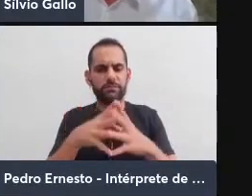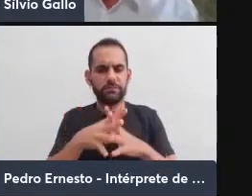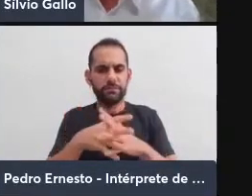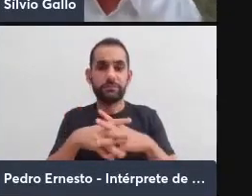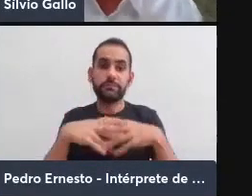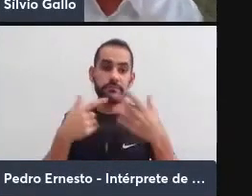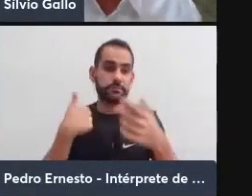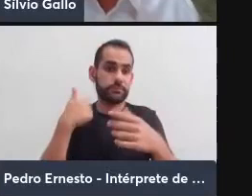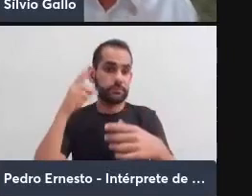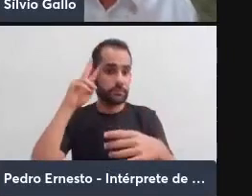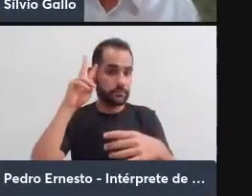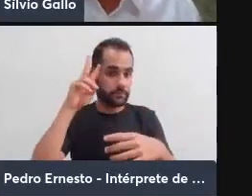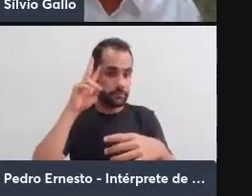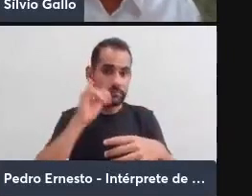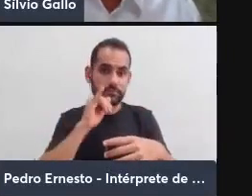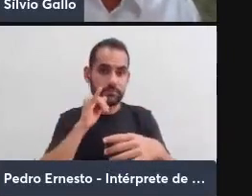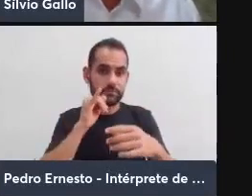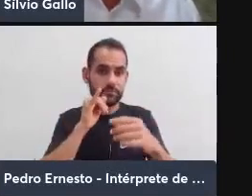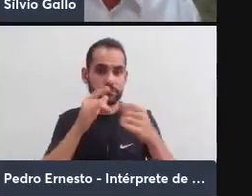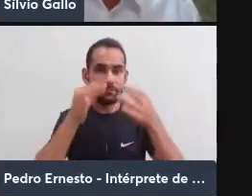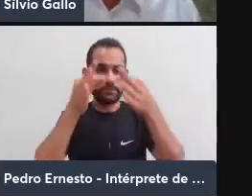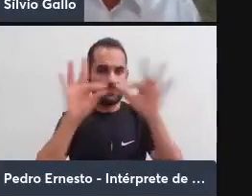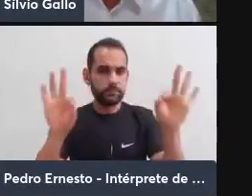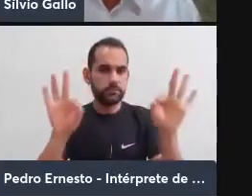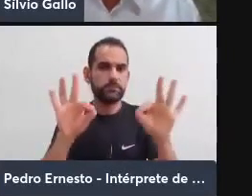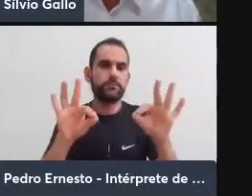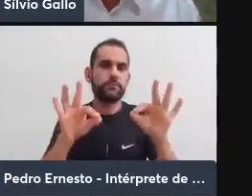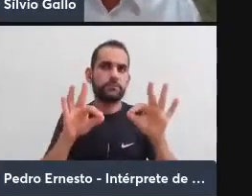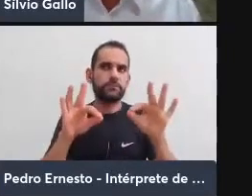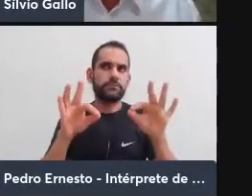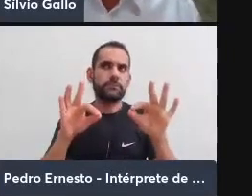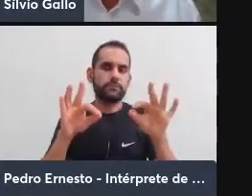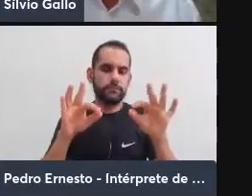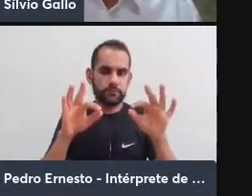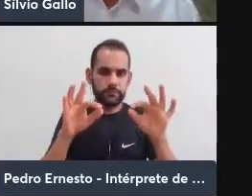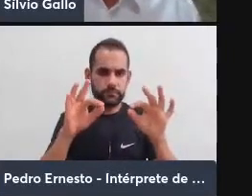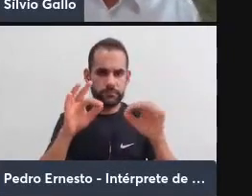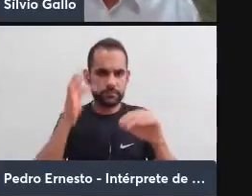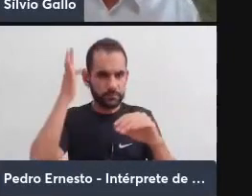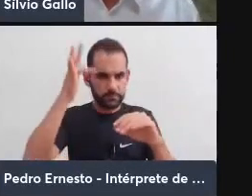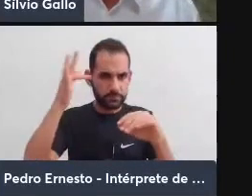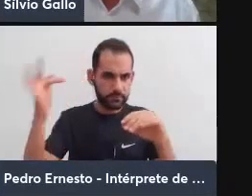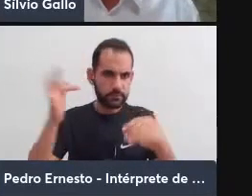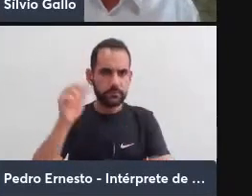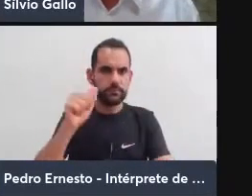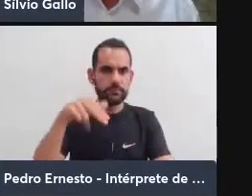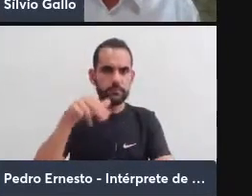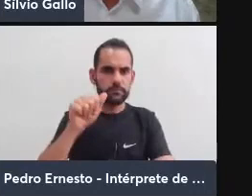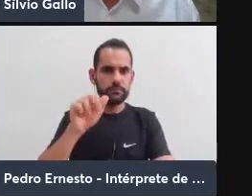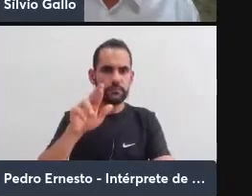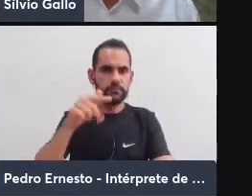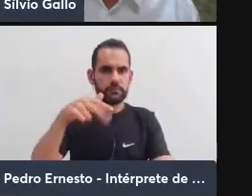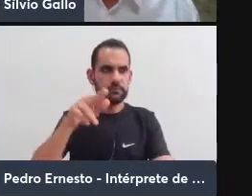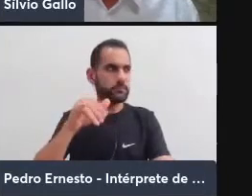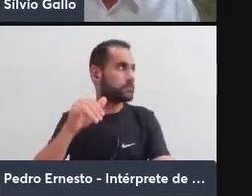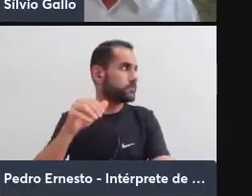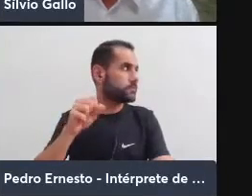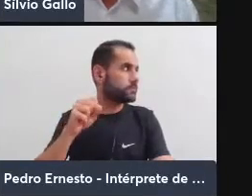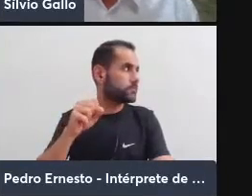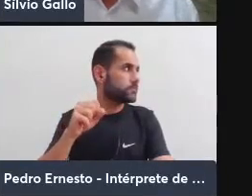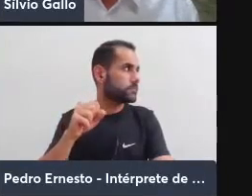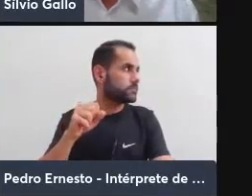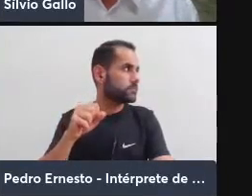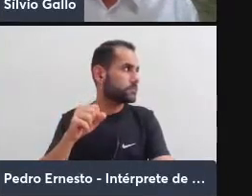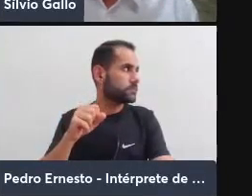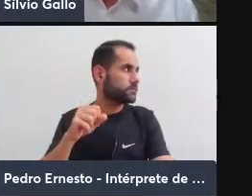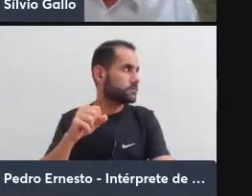E aí eu lembro uma expressão de um filósofo anarquista alemão da primeira metade